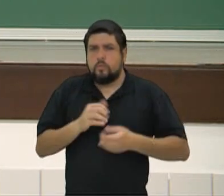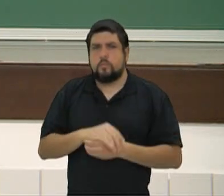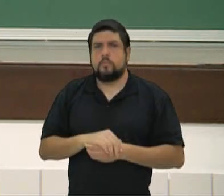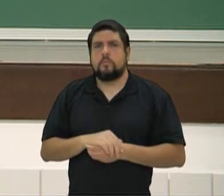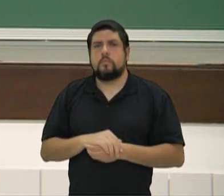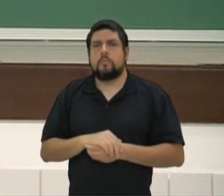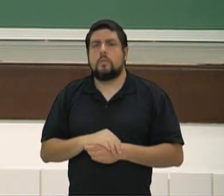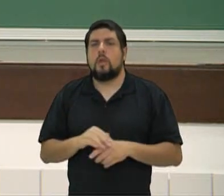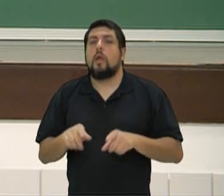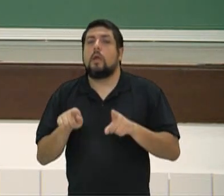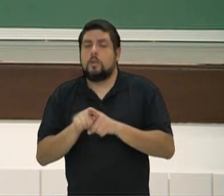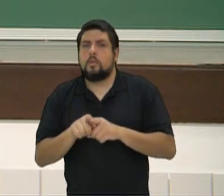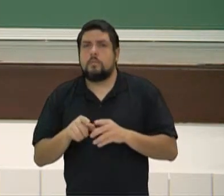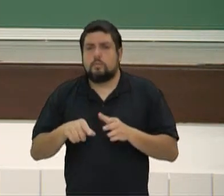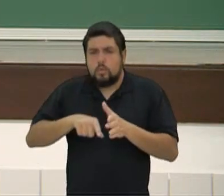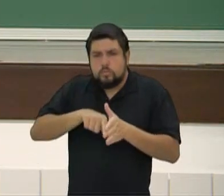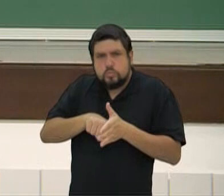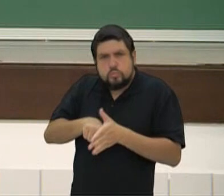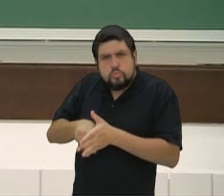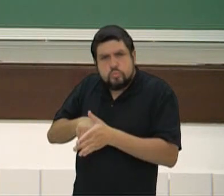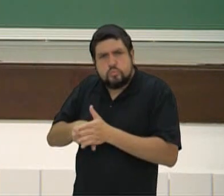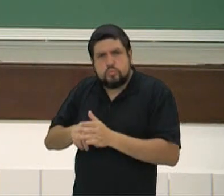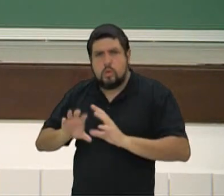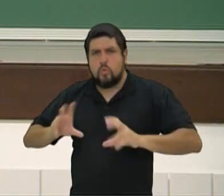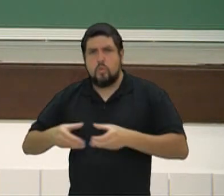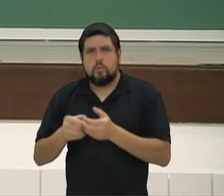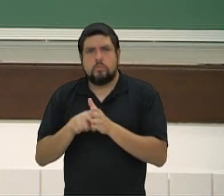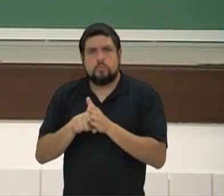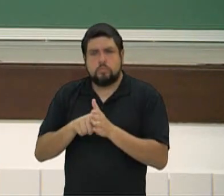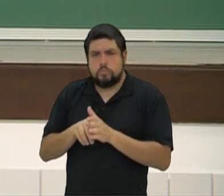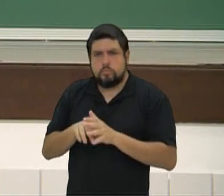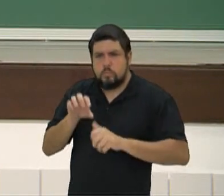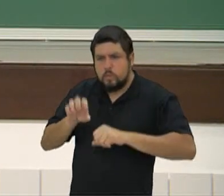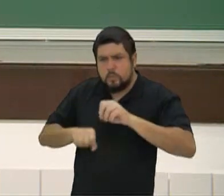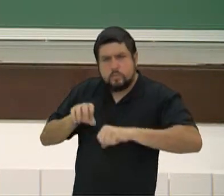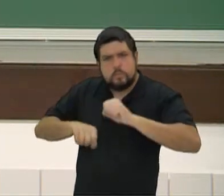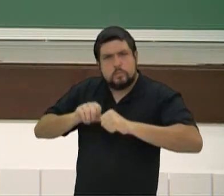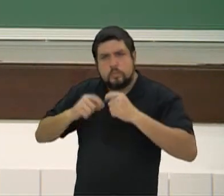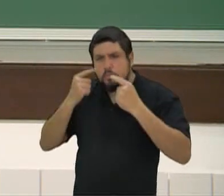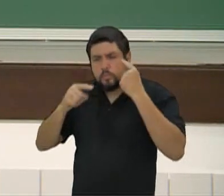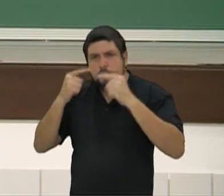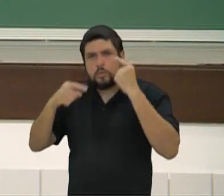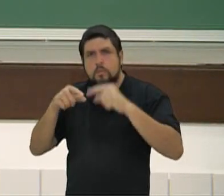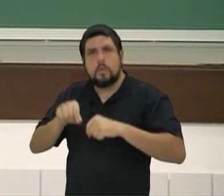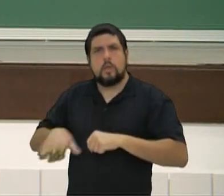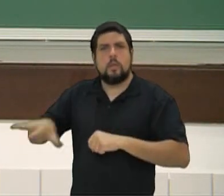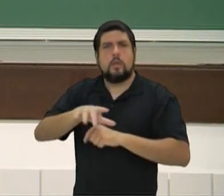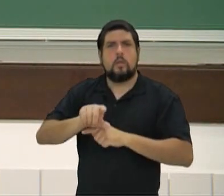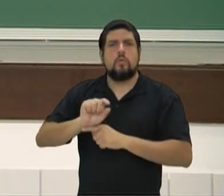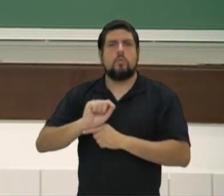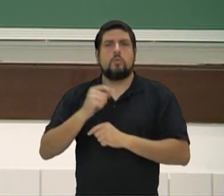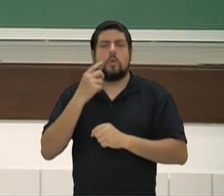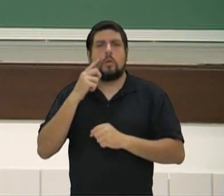foi encontrada, graças a, enfim, os achados, que eram utilizados alguns tipos de